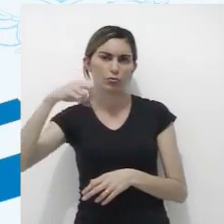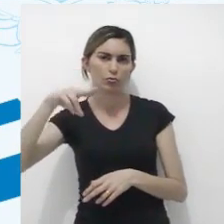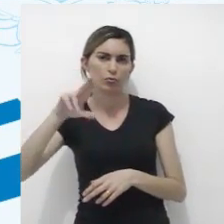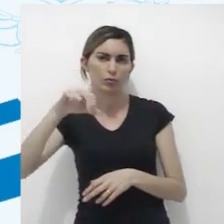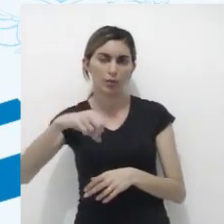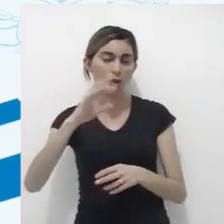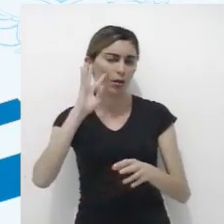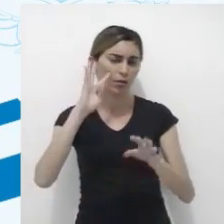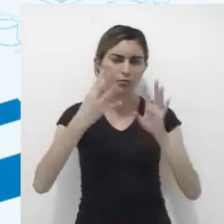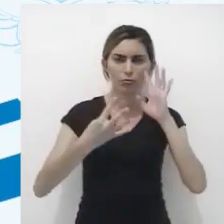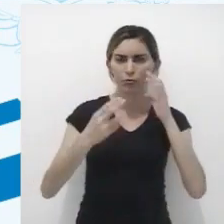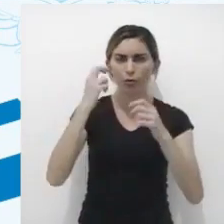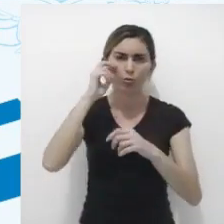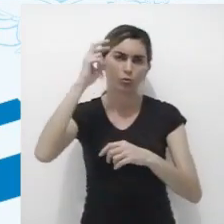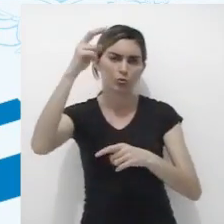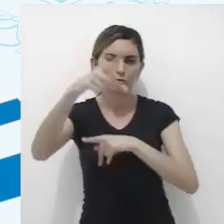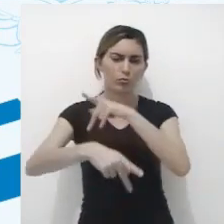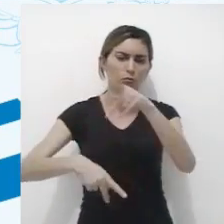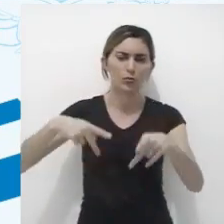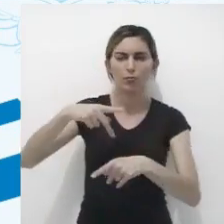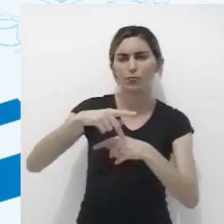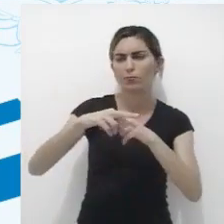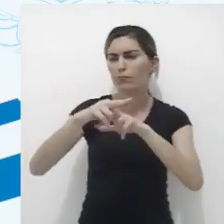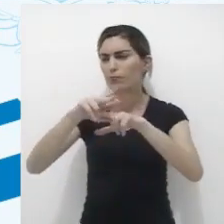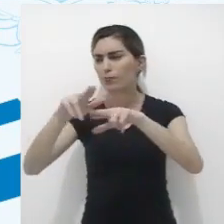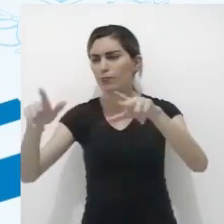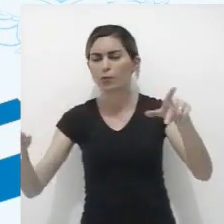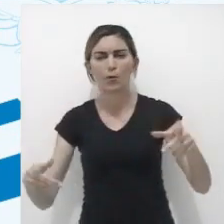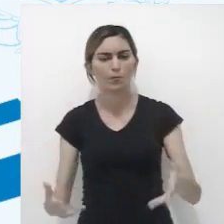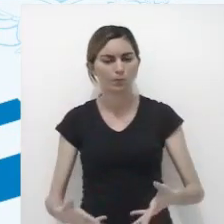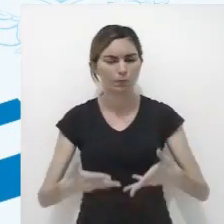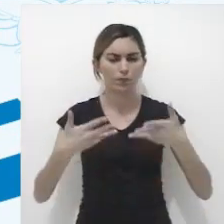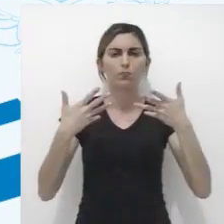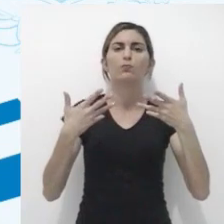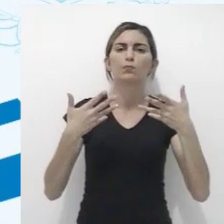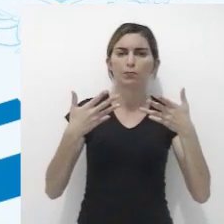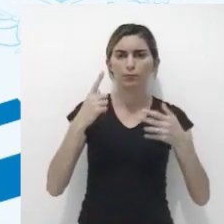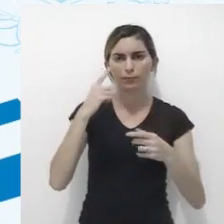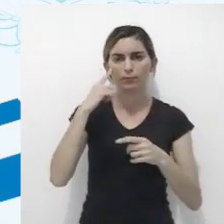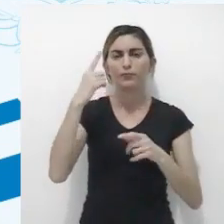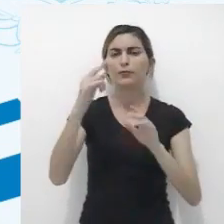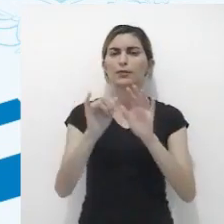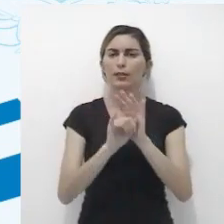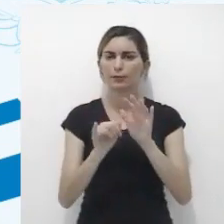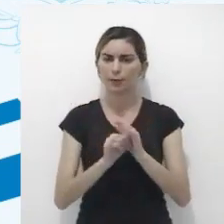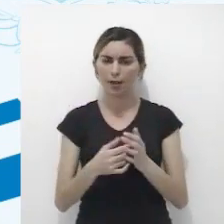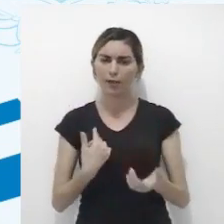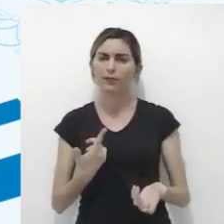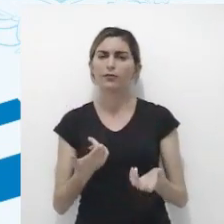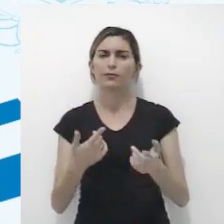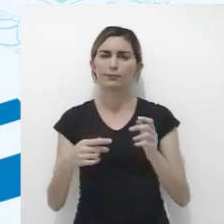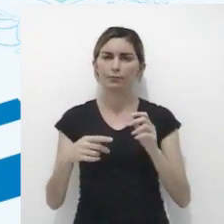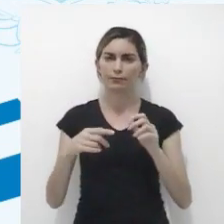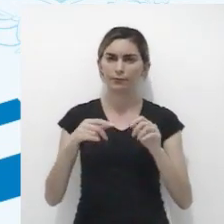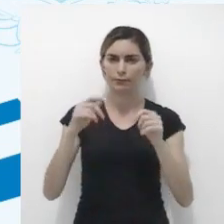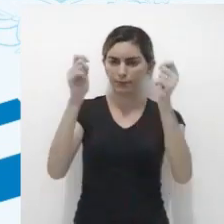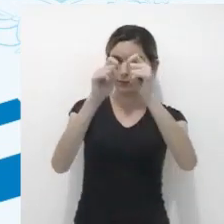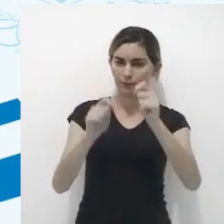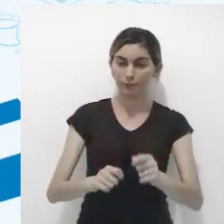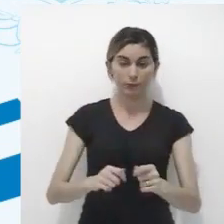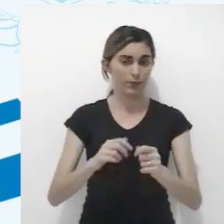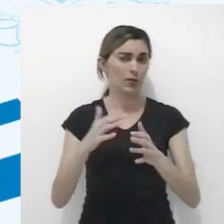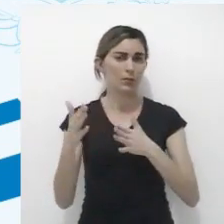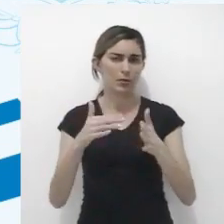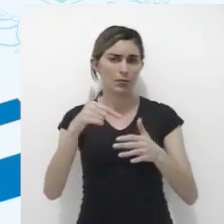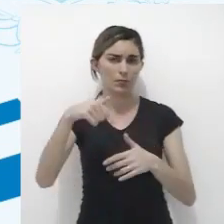resolveu buscar na cultura popular elementos que fortalecessem a identidade da sua obra de arte. No